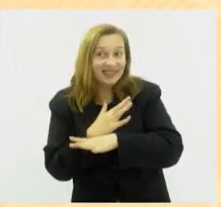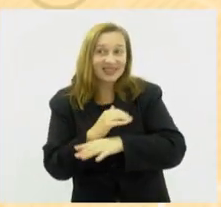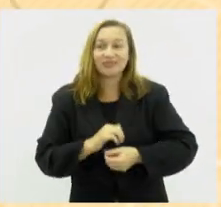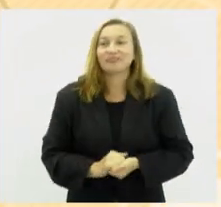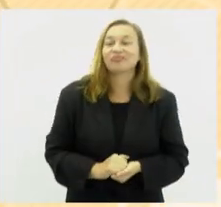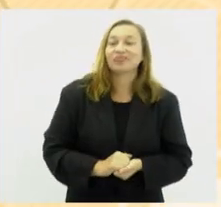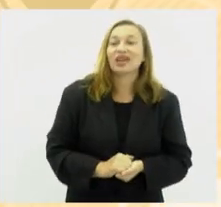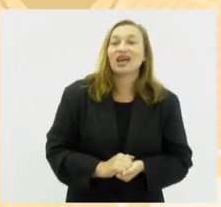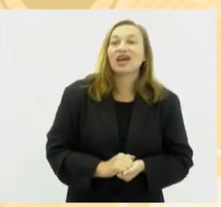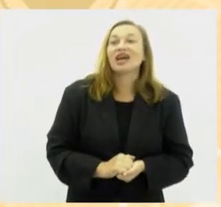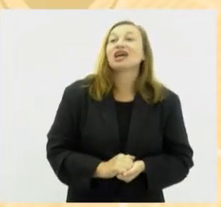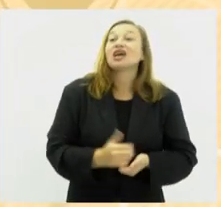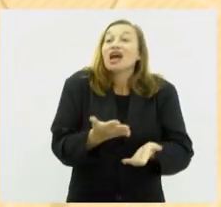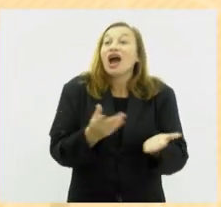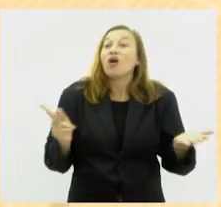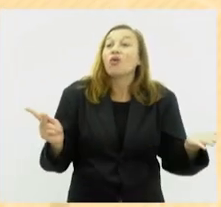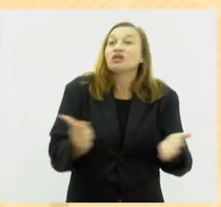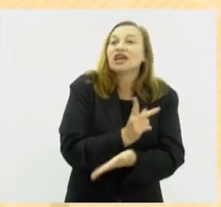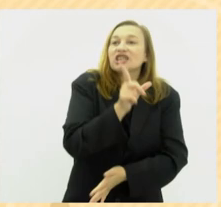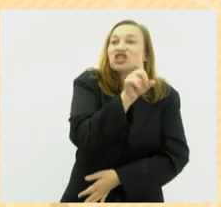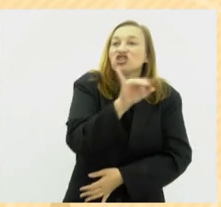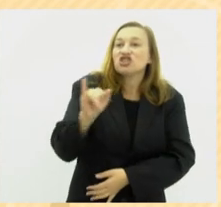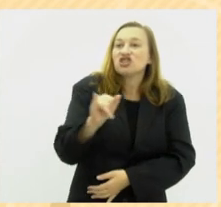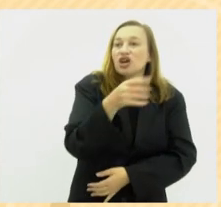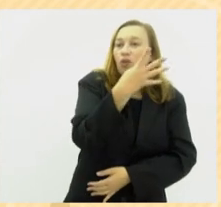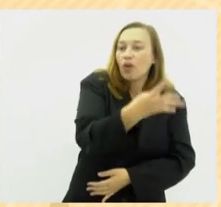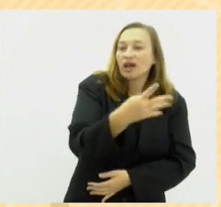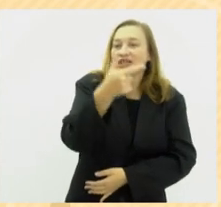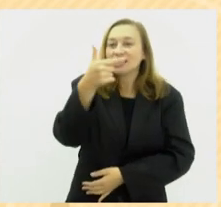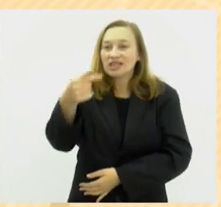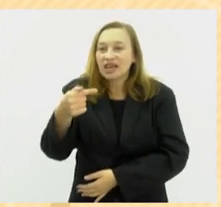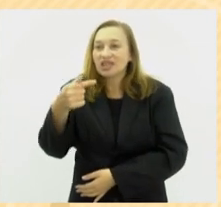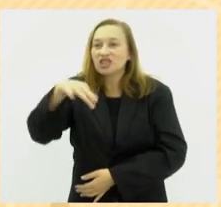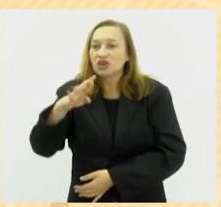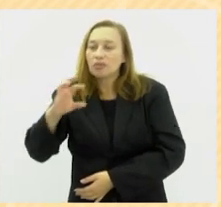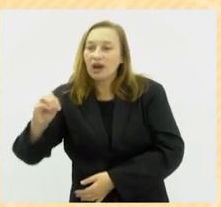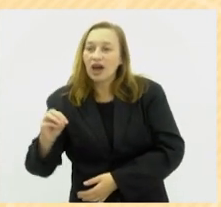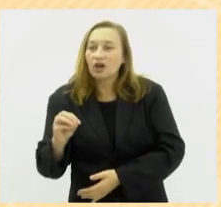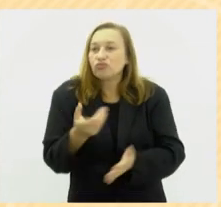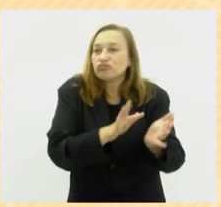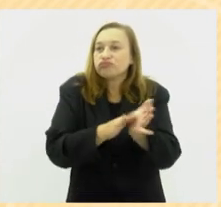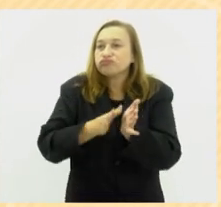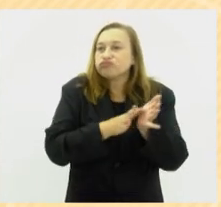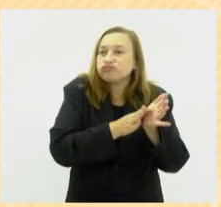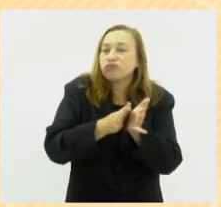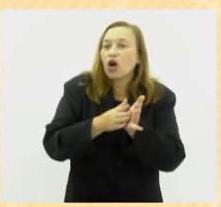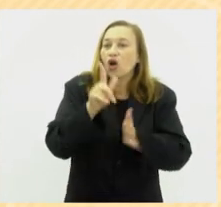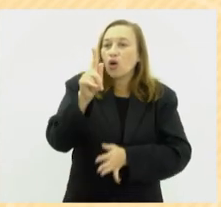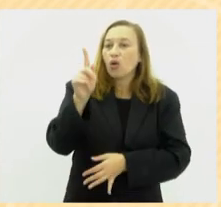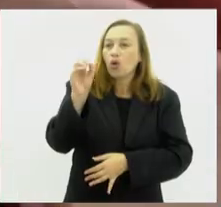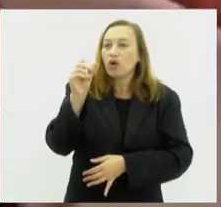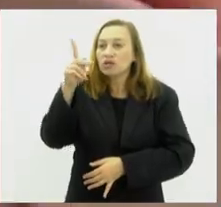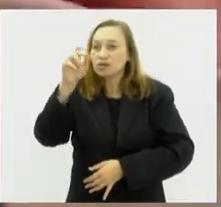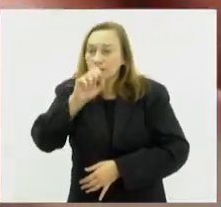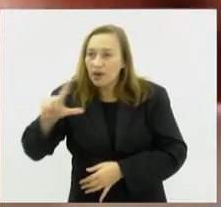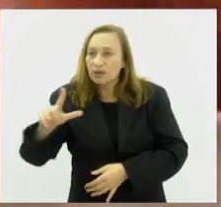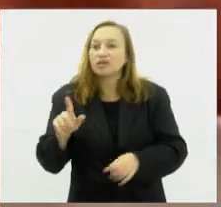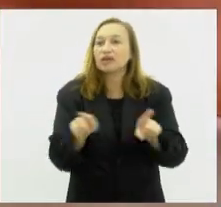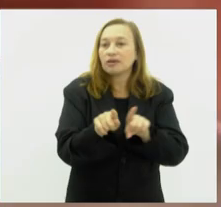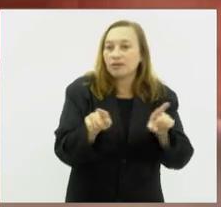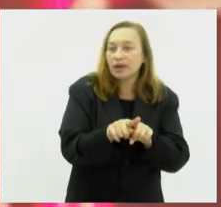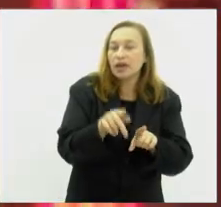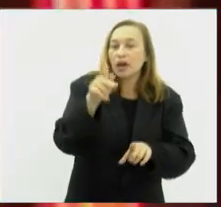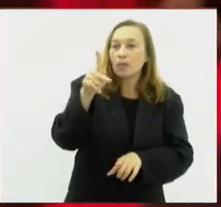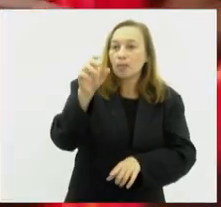A comemoração acontece entre os dias 4 e 7 de maio, com shows de pagode, gospel e pop rock. E para quem curte